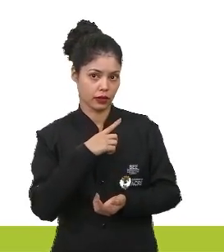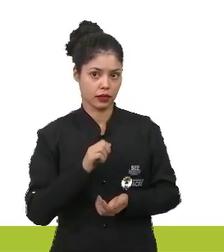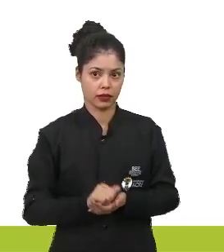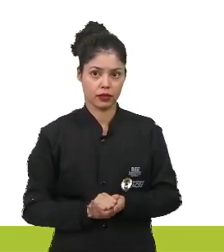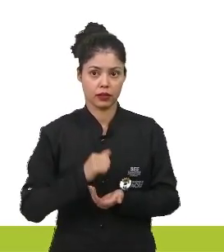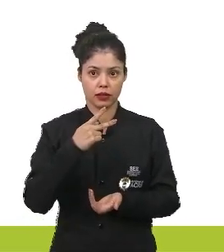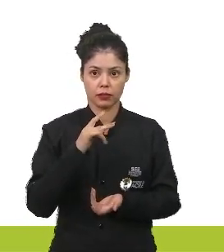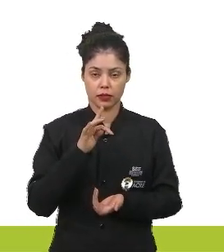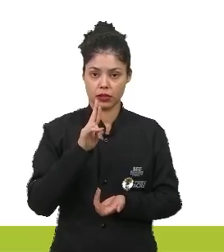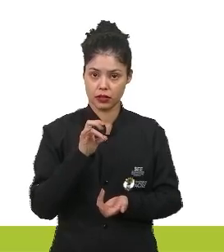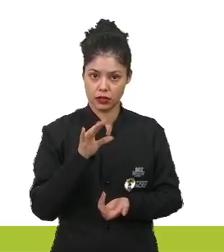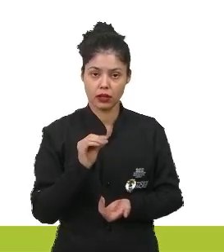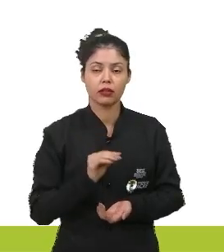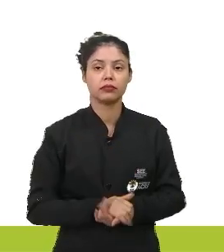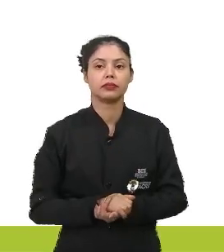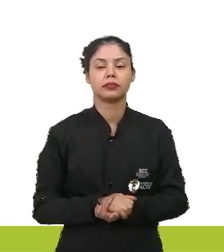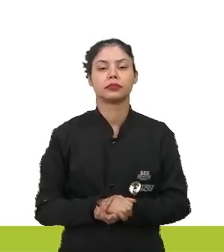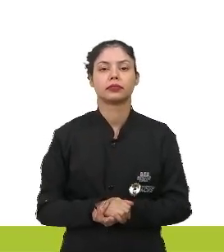pistilo.